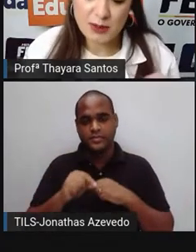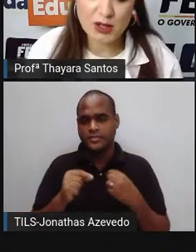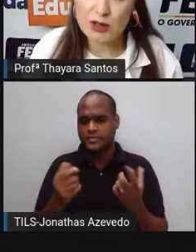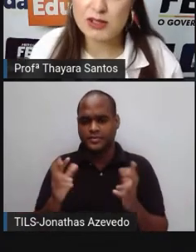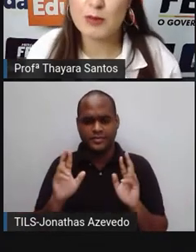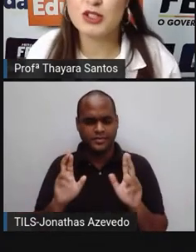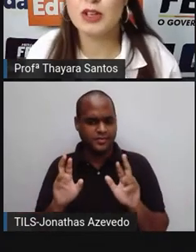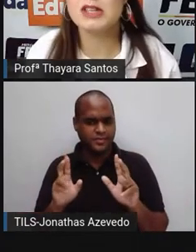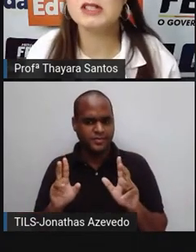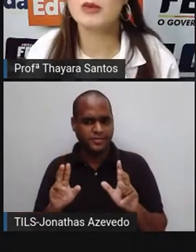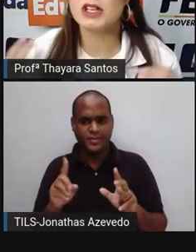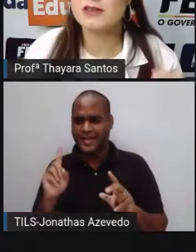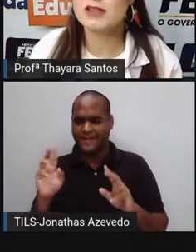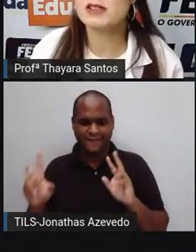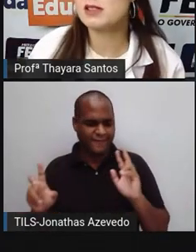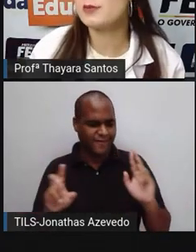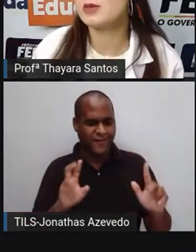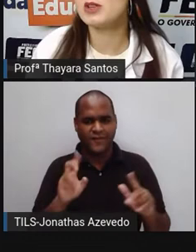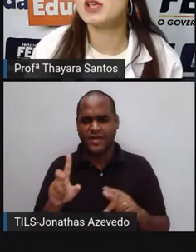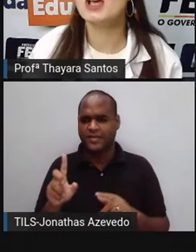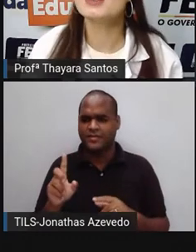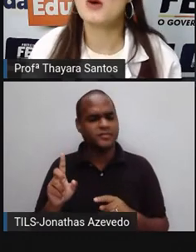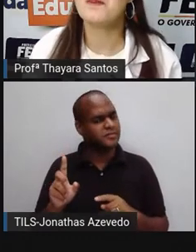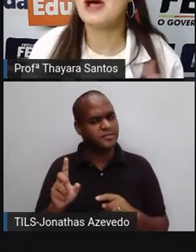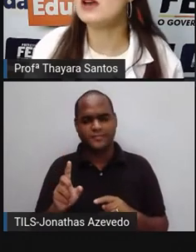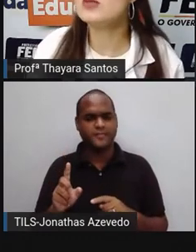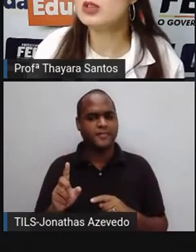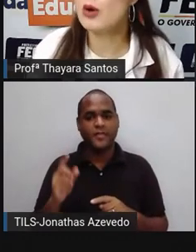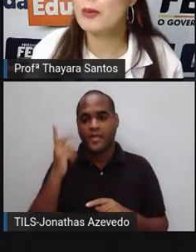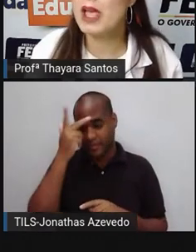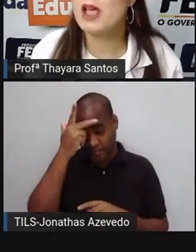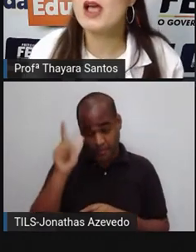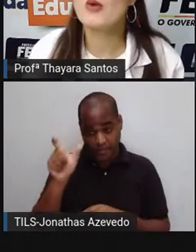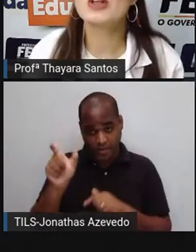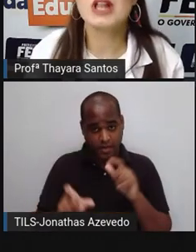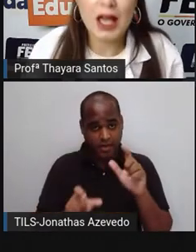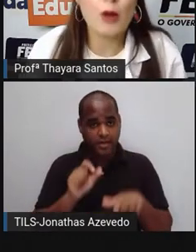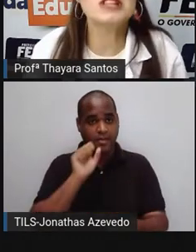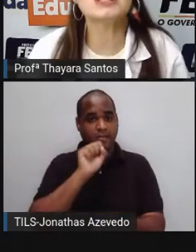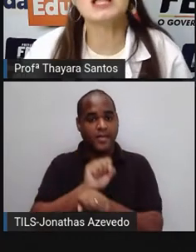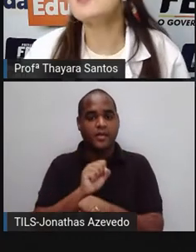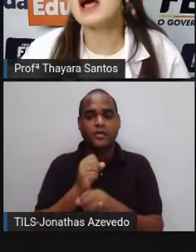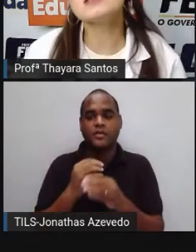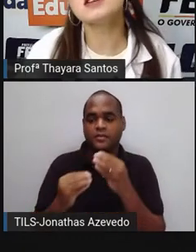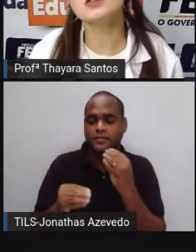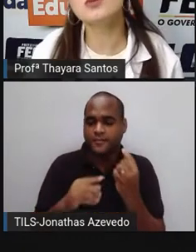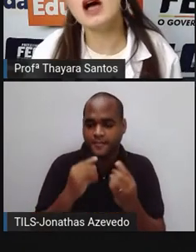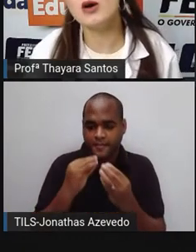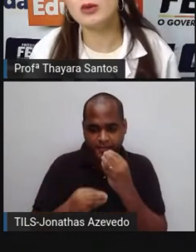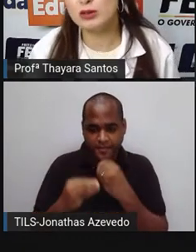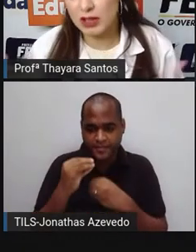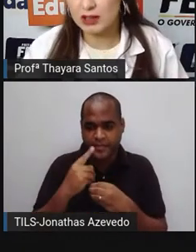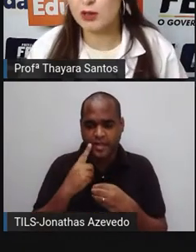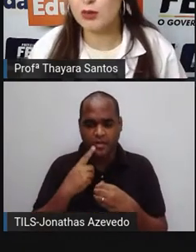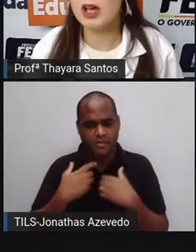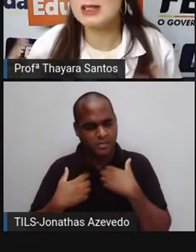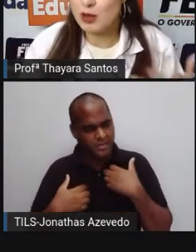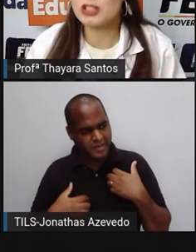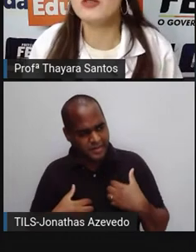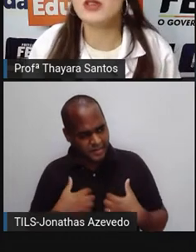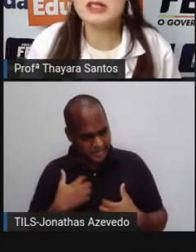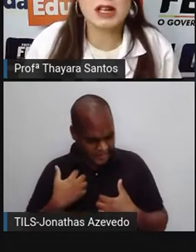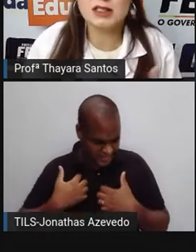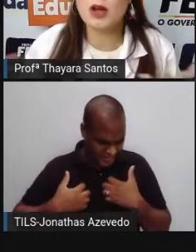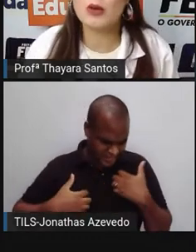Essa pessoa não sabe diferenciar. Muitas vezes essas pessoas só param de comer quando ela realmente tá ali passando mal, quando tá tendo uma